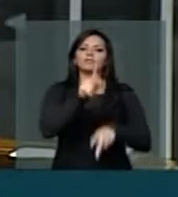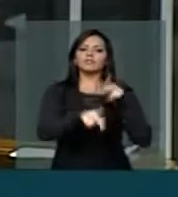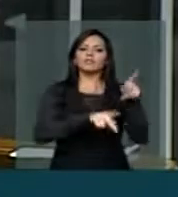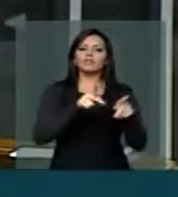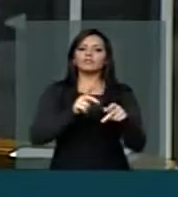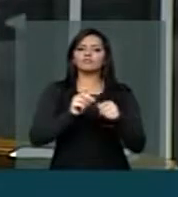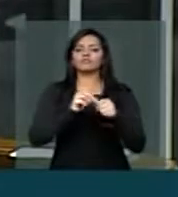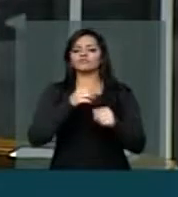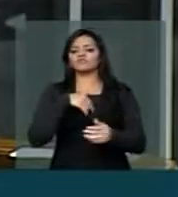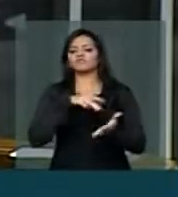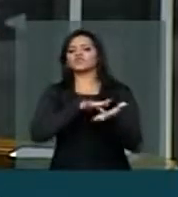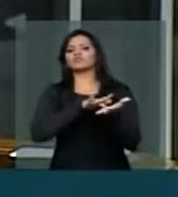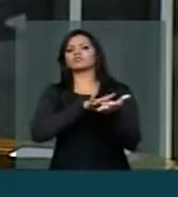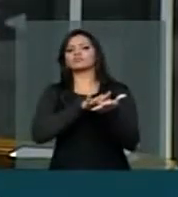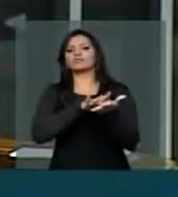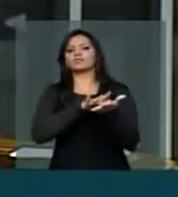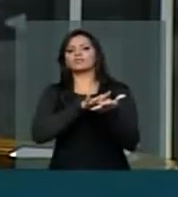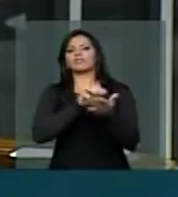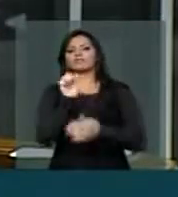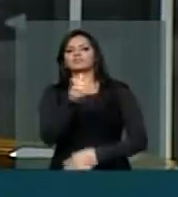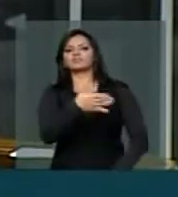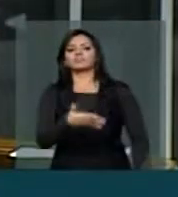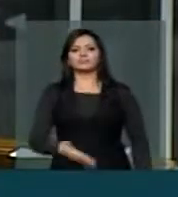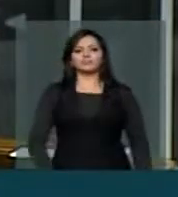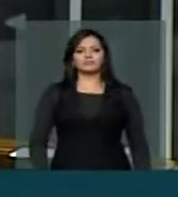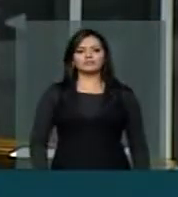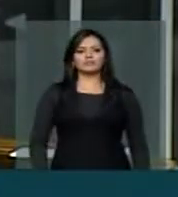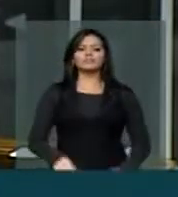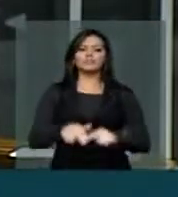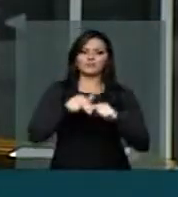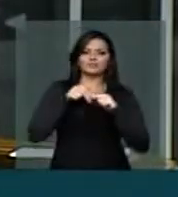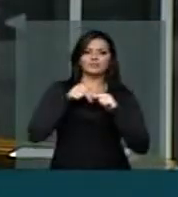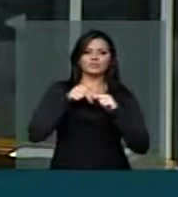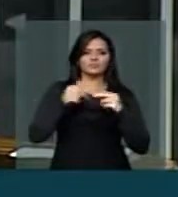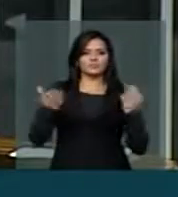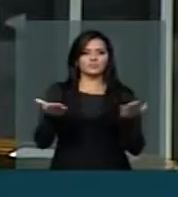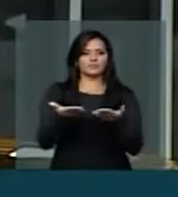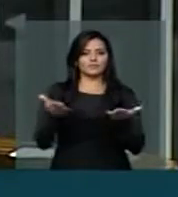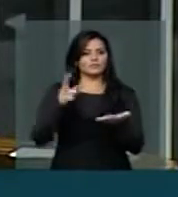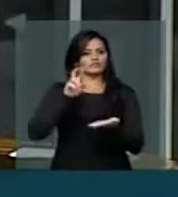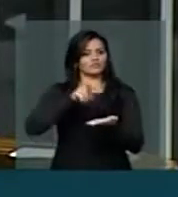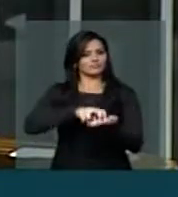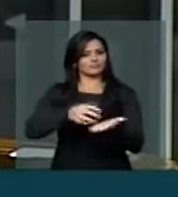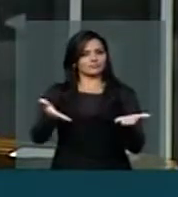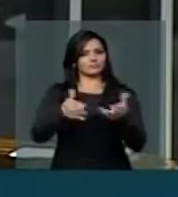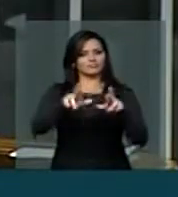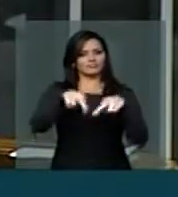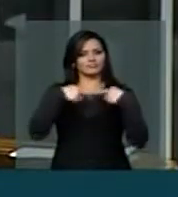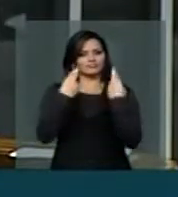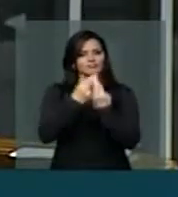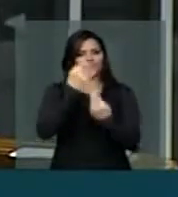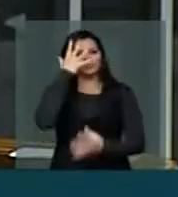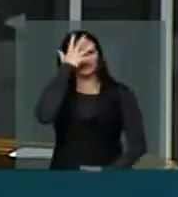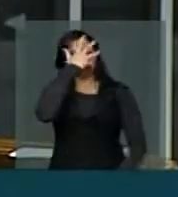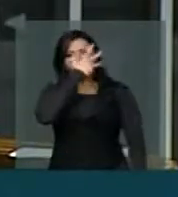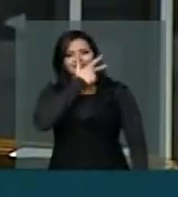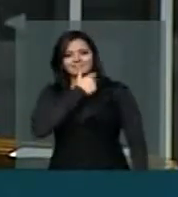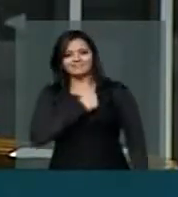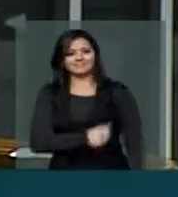fazem de conta? Portanto, nesta manhã bonita